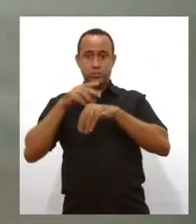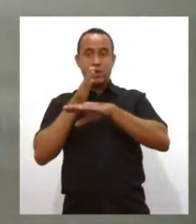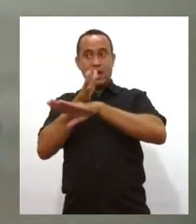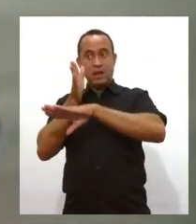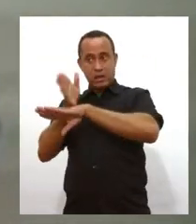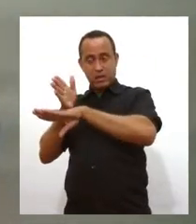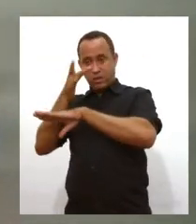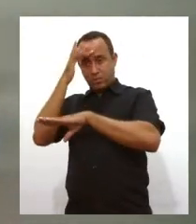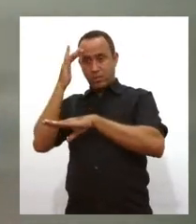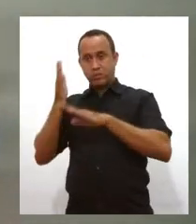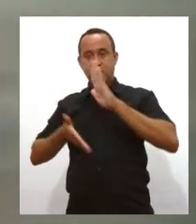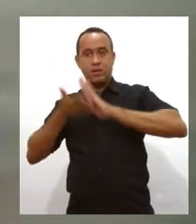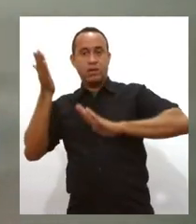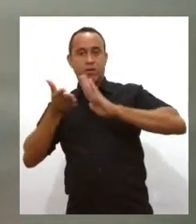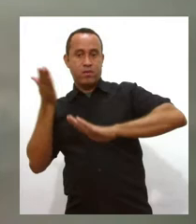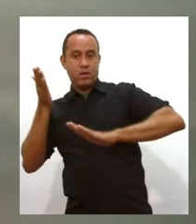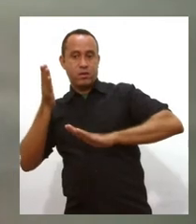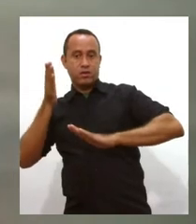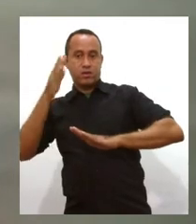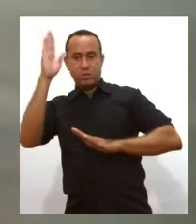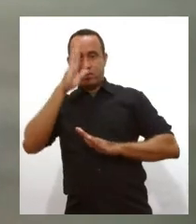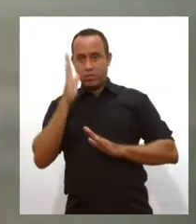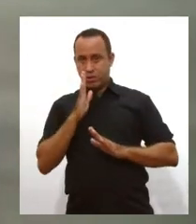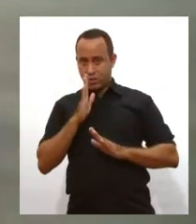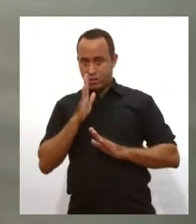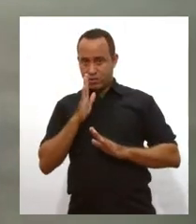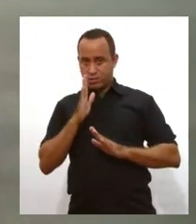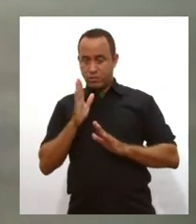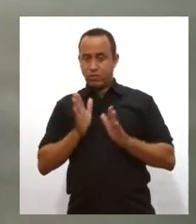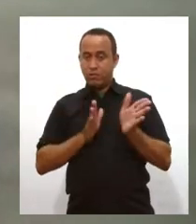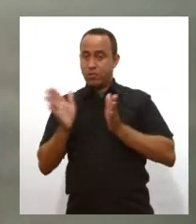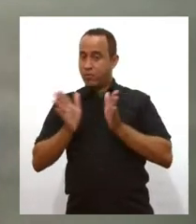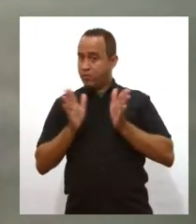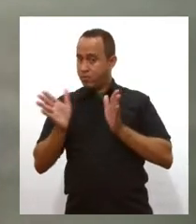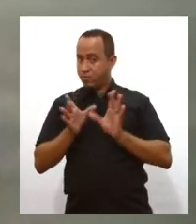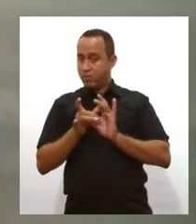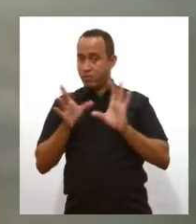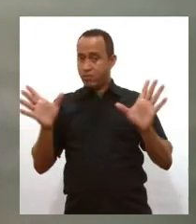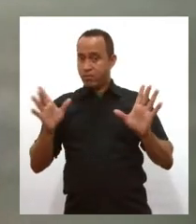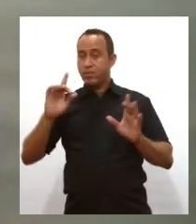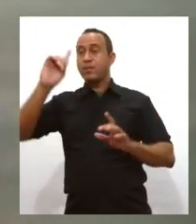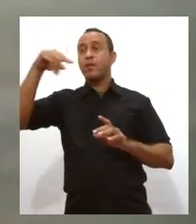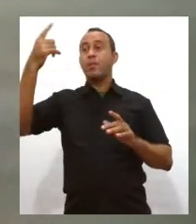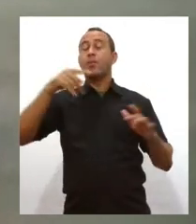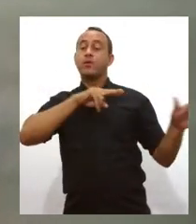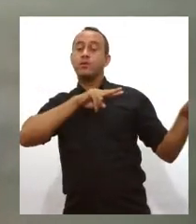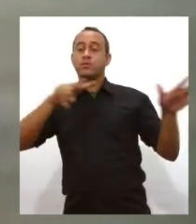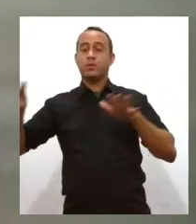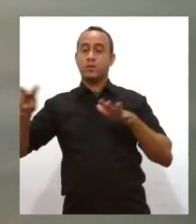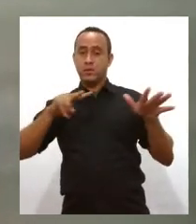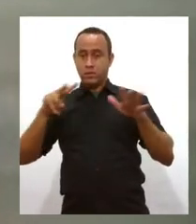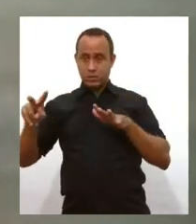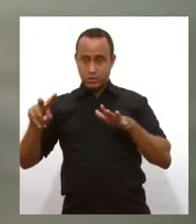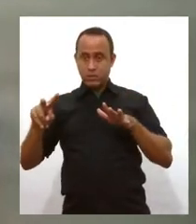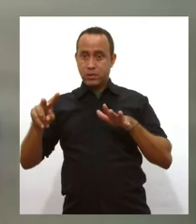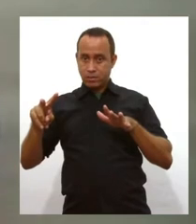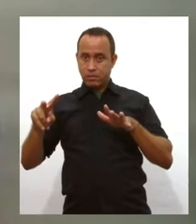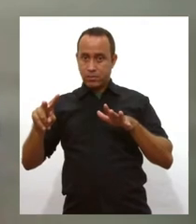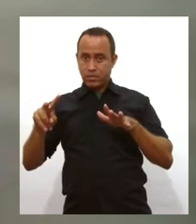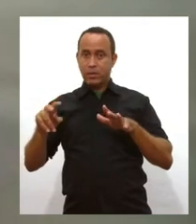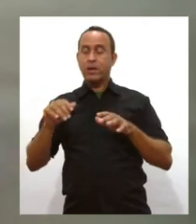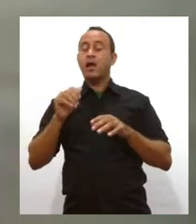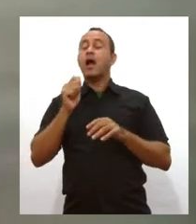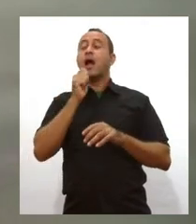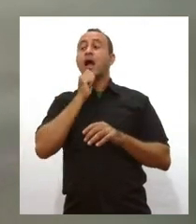nos Estados Unidos deve ser flexibilizada a partir da próxima semana. O ato administrativo ainda não foi